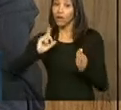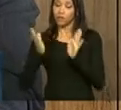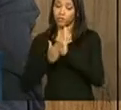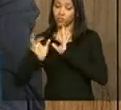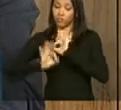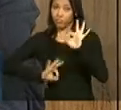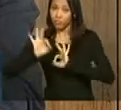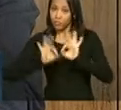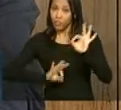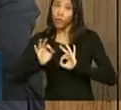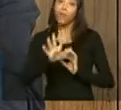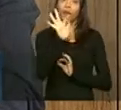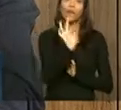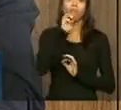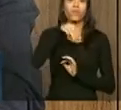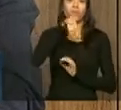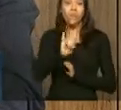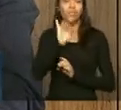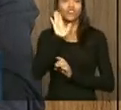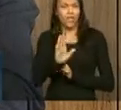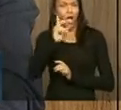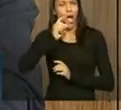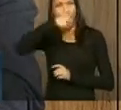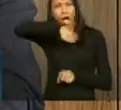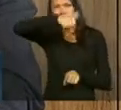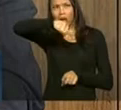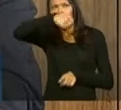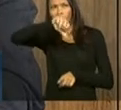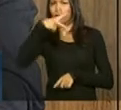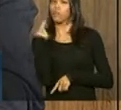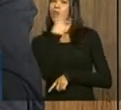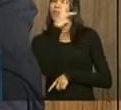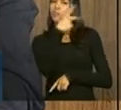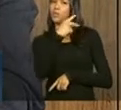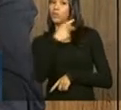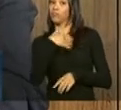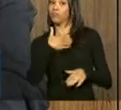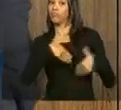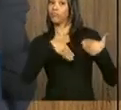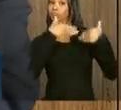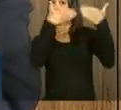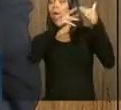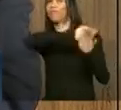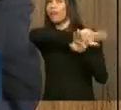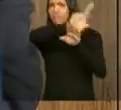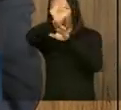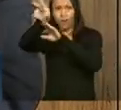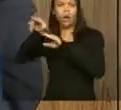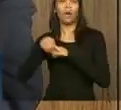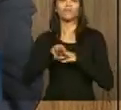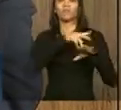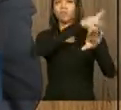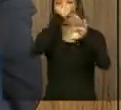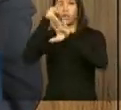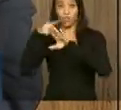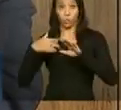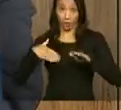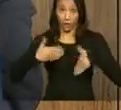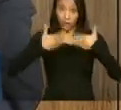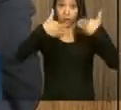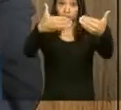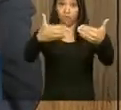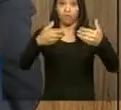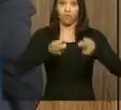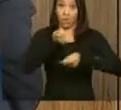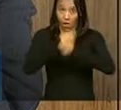FMI, OCDEG, todos revisaram para baixo as suas previsões de crescimento para os vários países. Nesse sentido, a